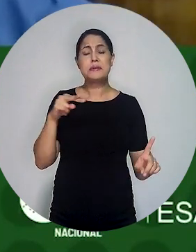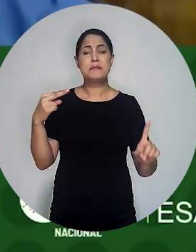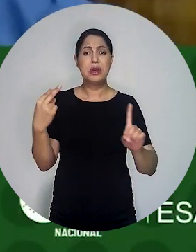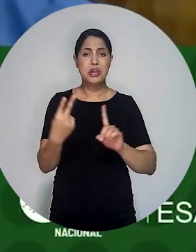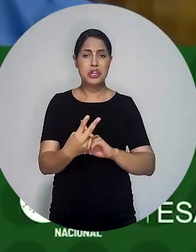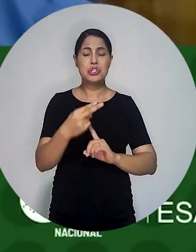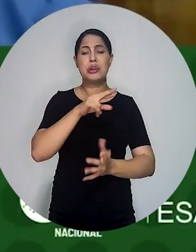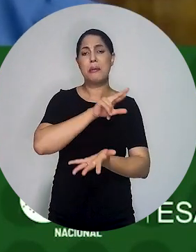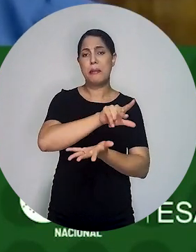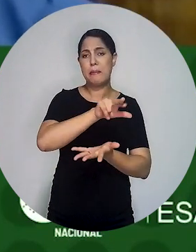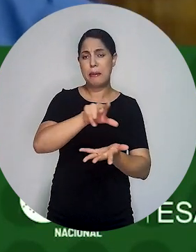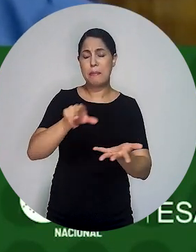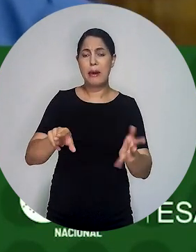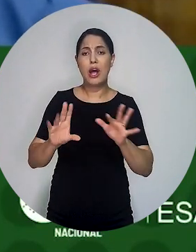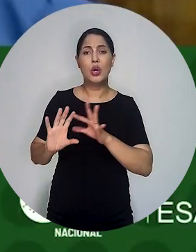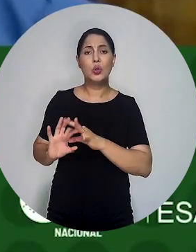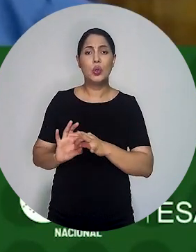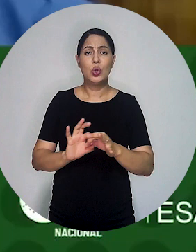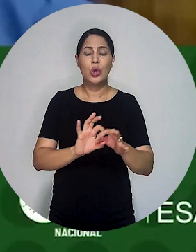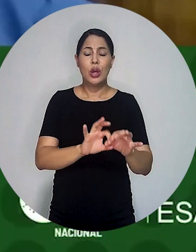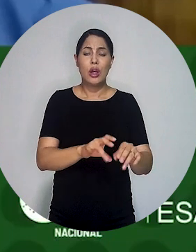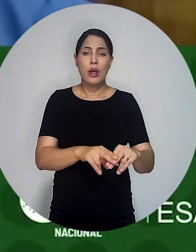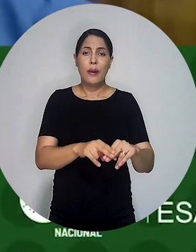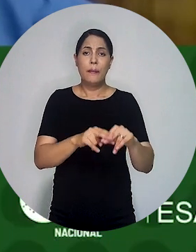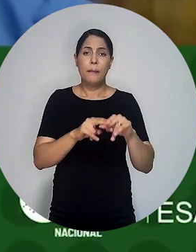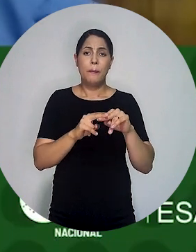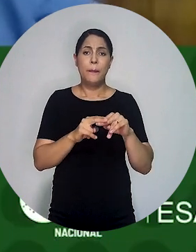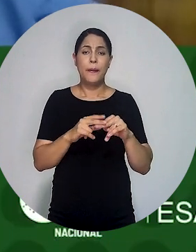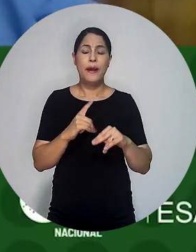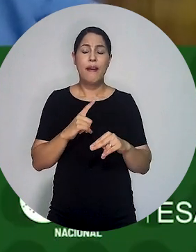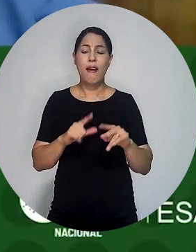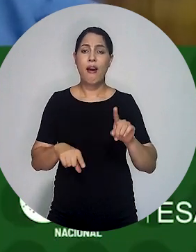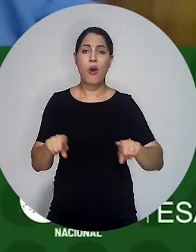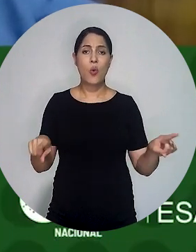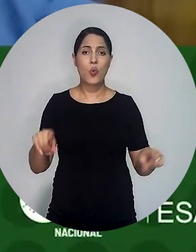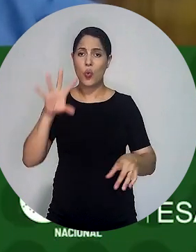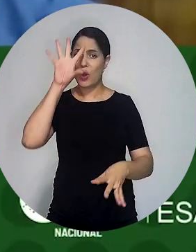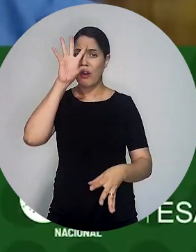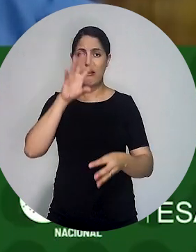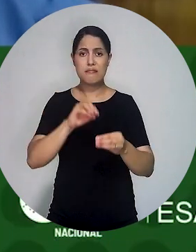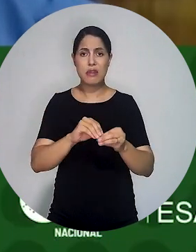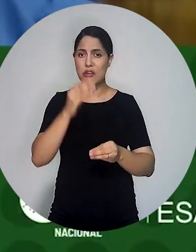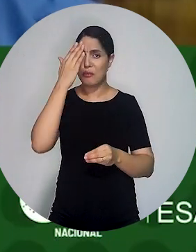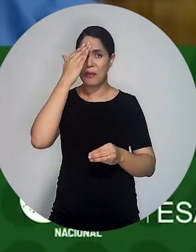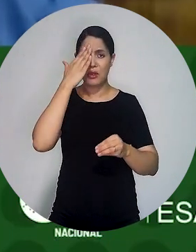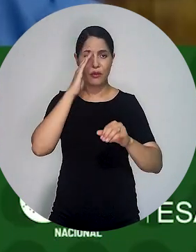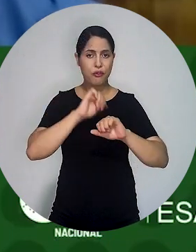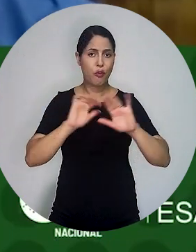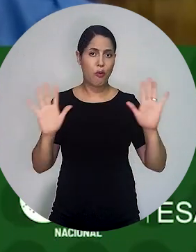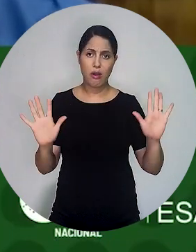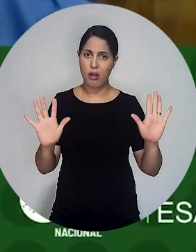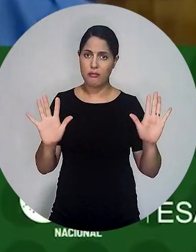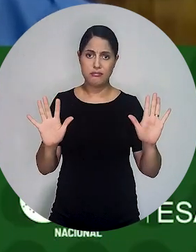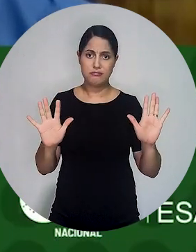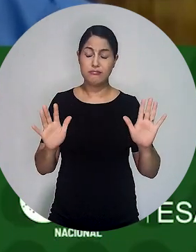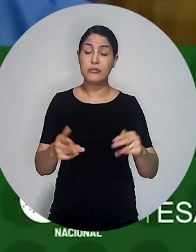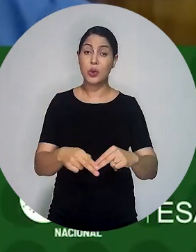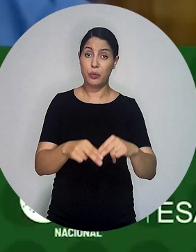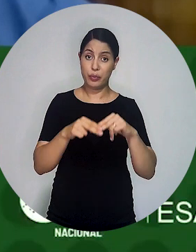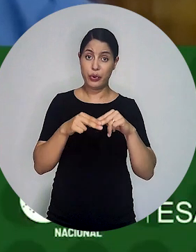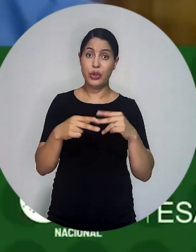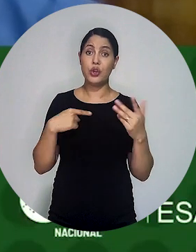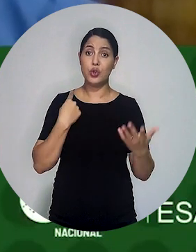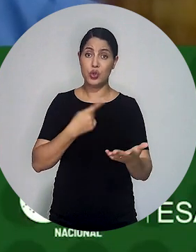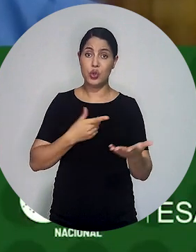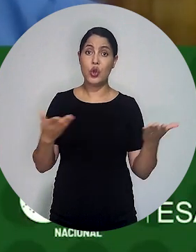vezes por visões extremadas em matéria de alienação parental ou questões que ficaram mal compreendidas da alienação